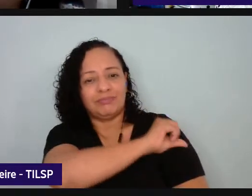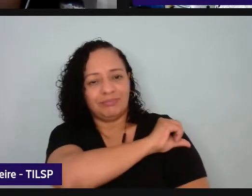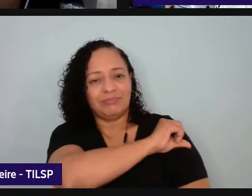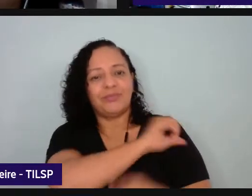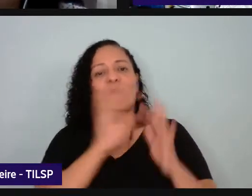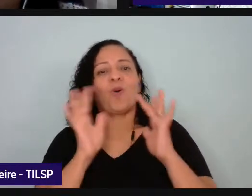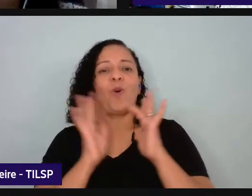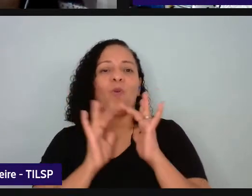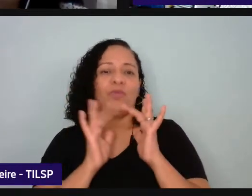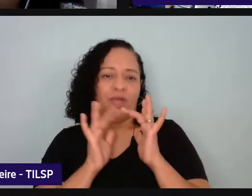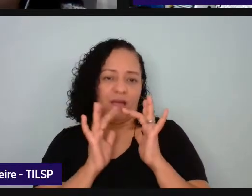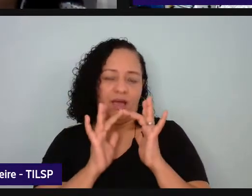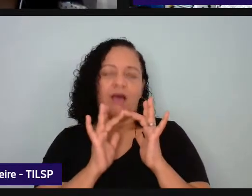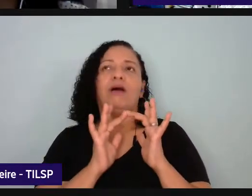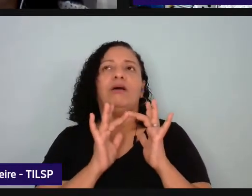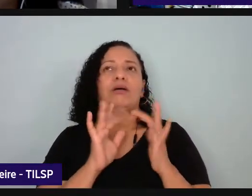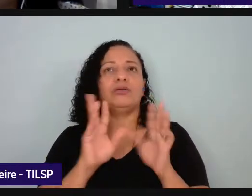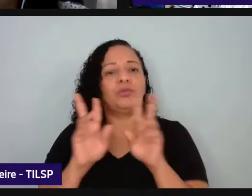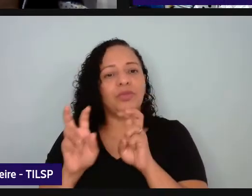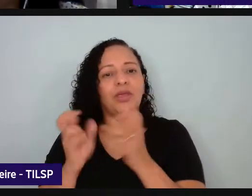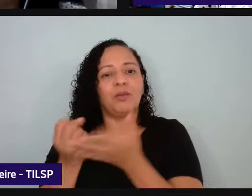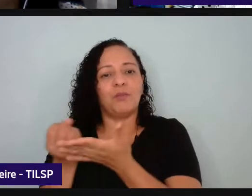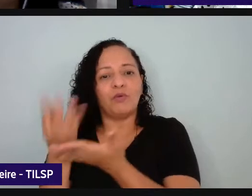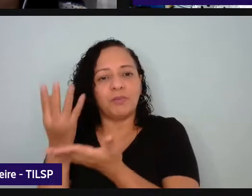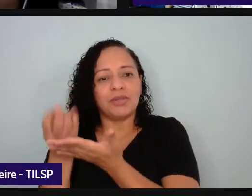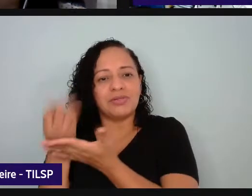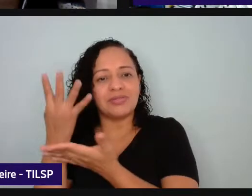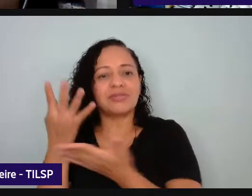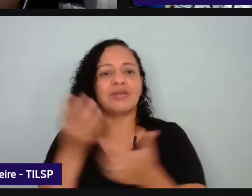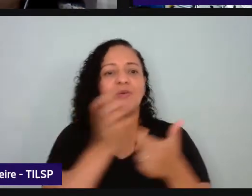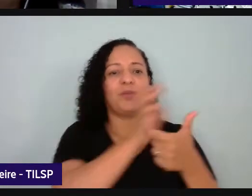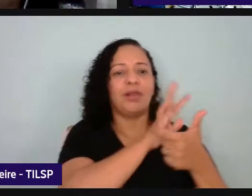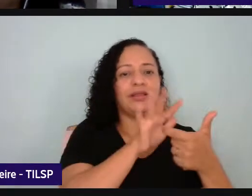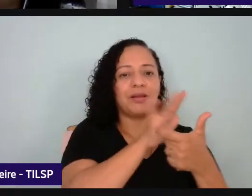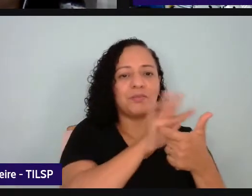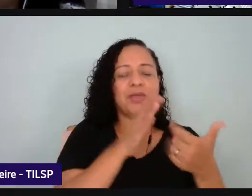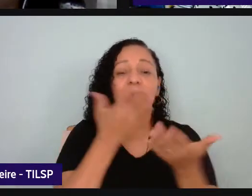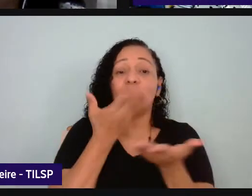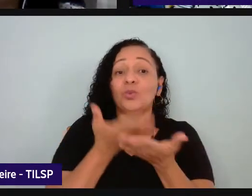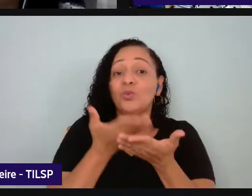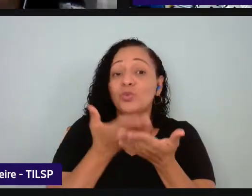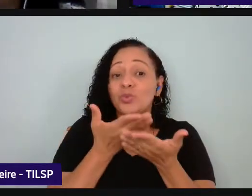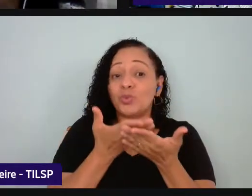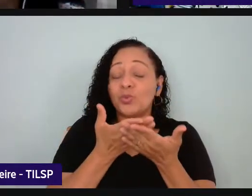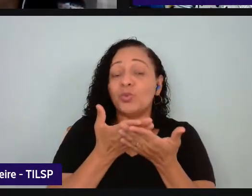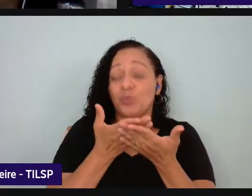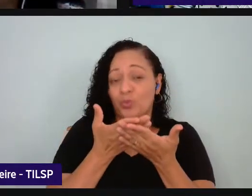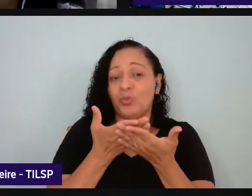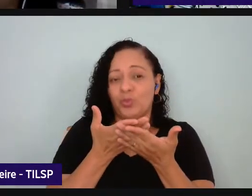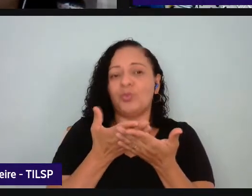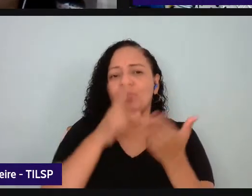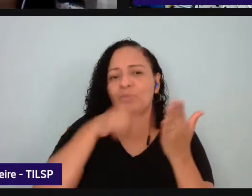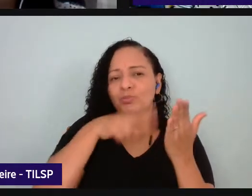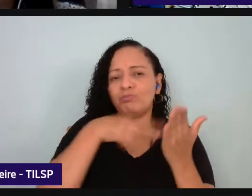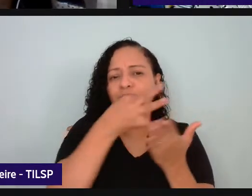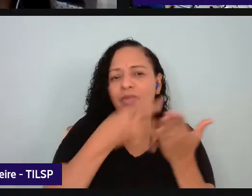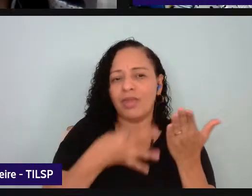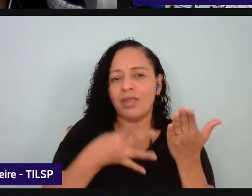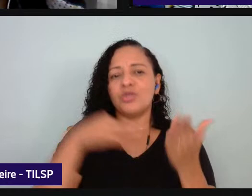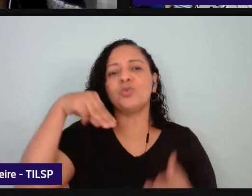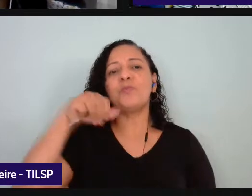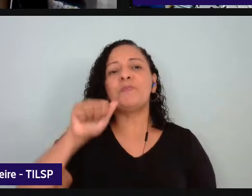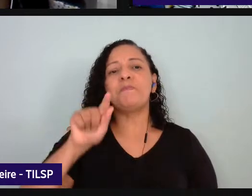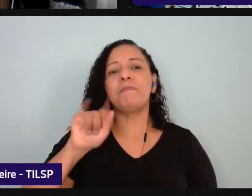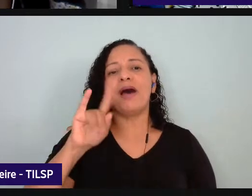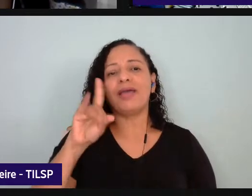conceito de alfabetização de letramentos estudos da Magda Soares então eu era muito envolvida com as questões do PNAIC e